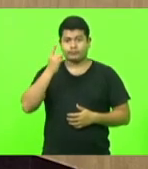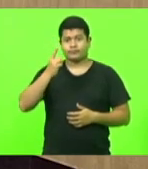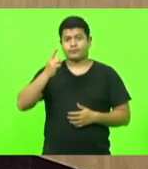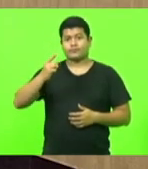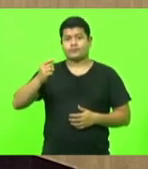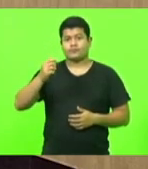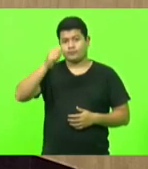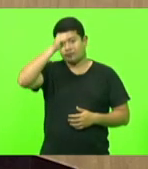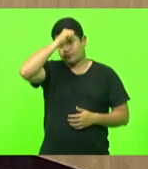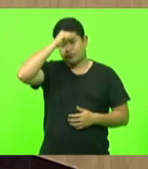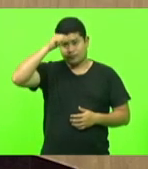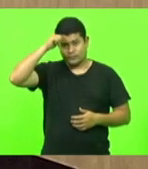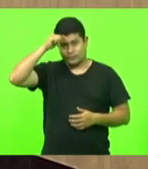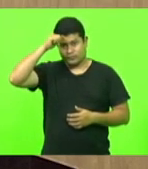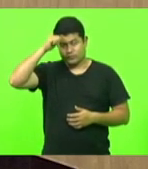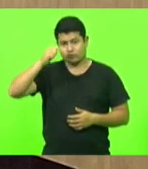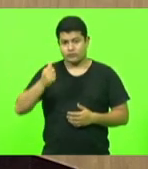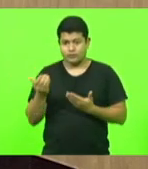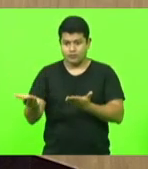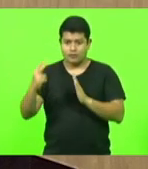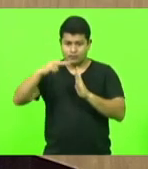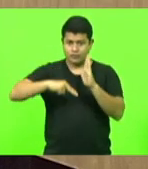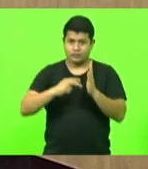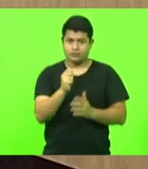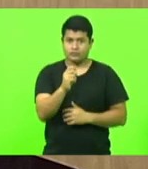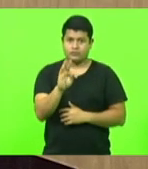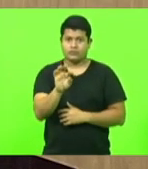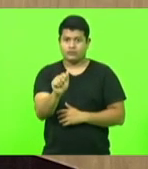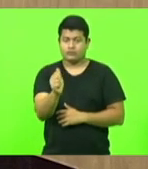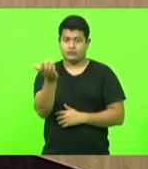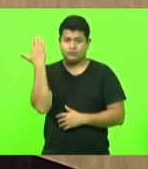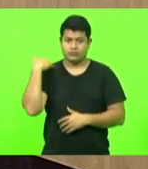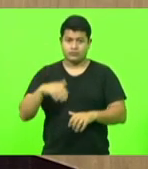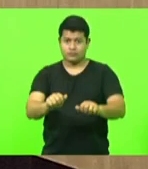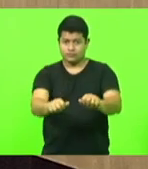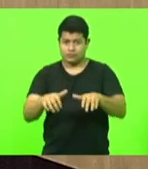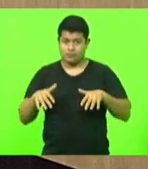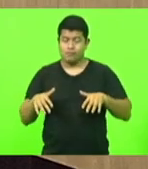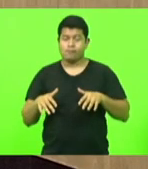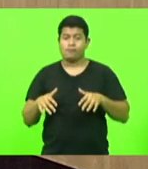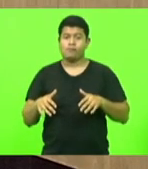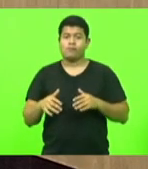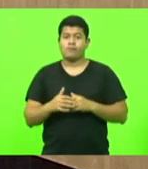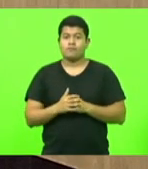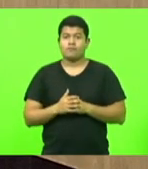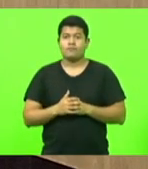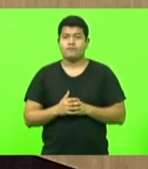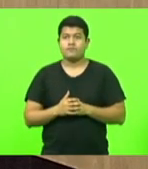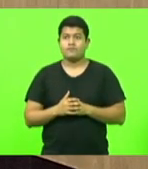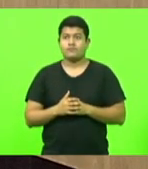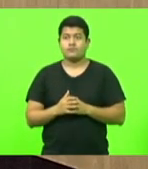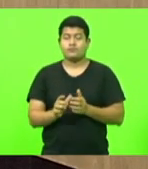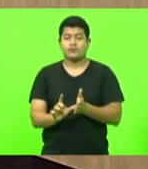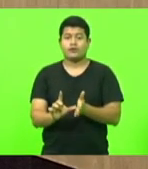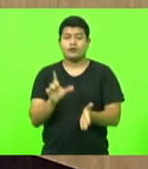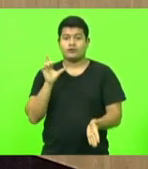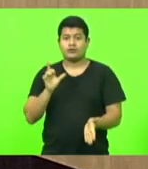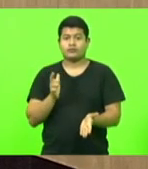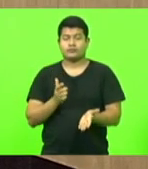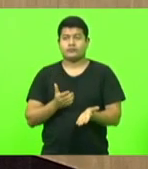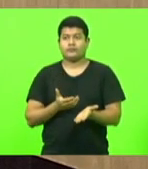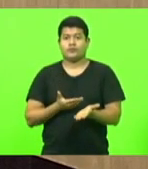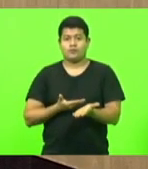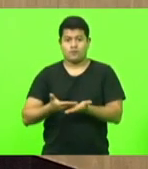para que possa fazer a leitura das atas das sessões anteriores, antes de a gente abrir